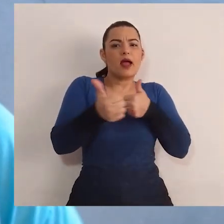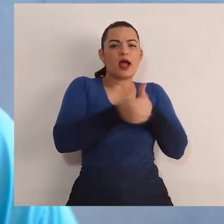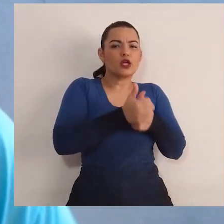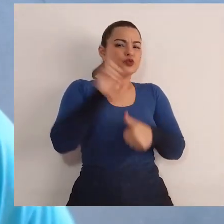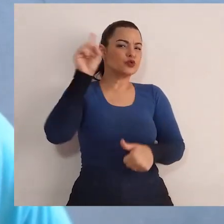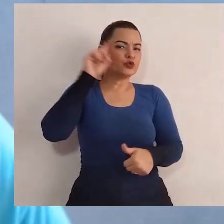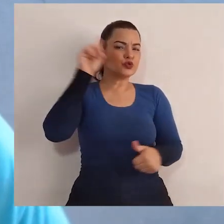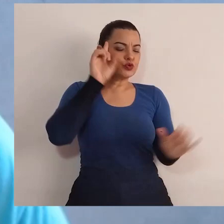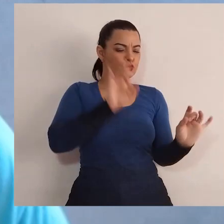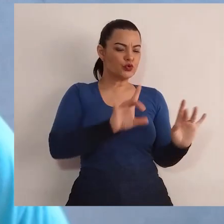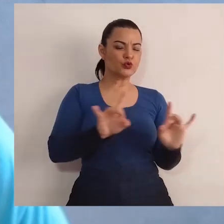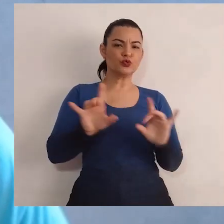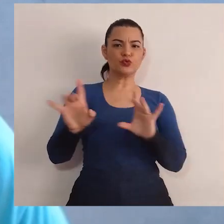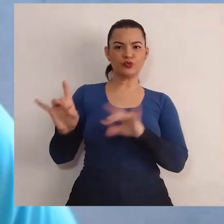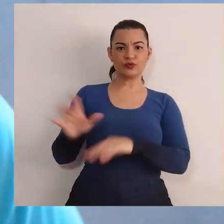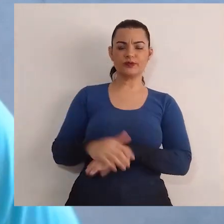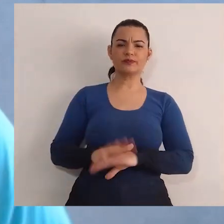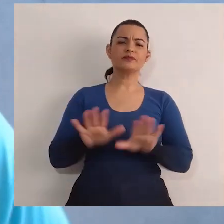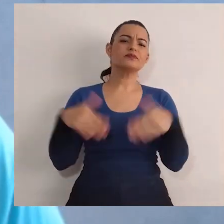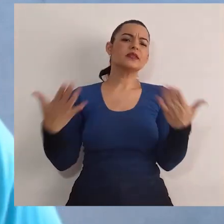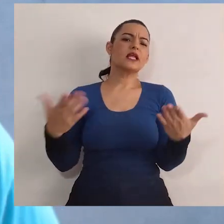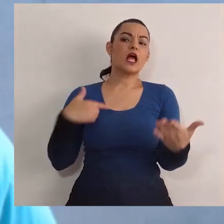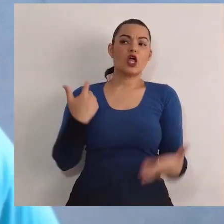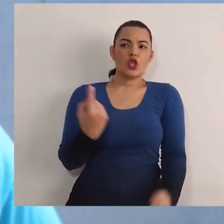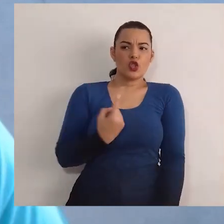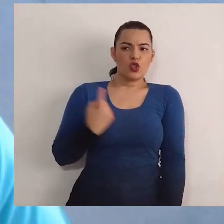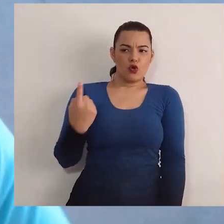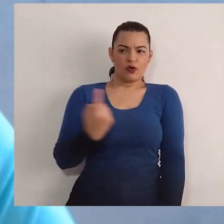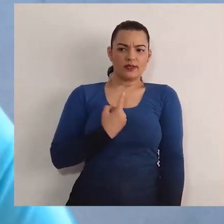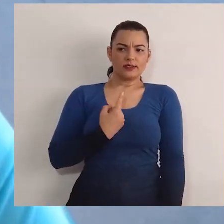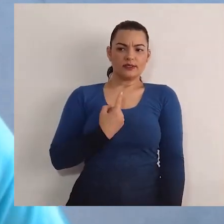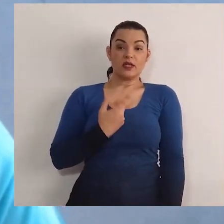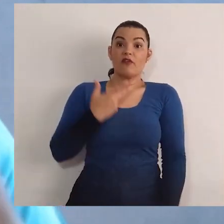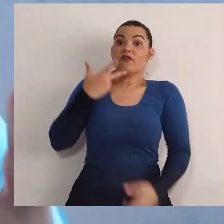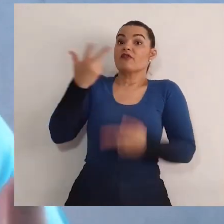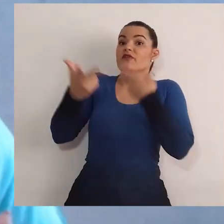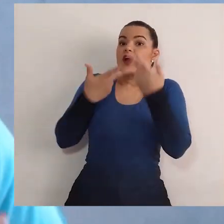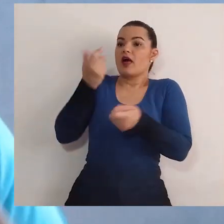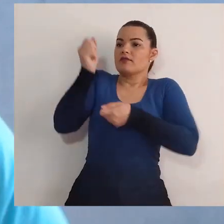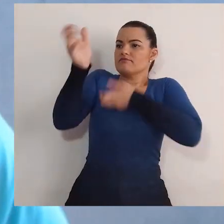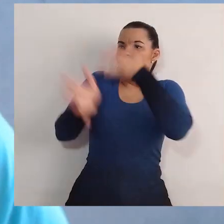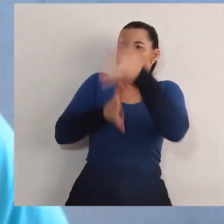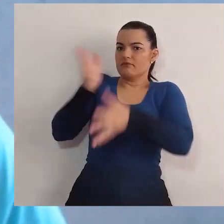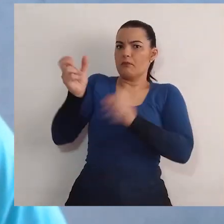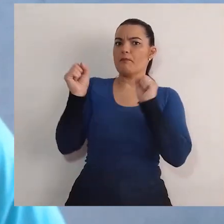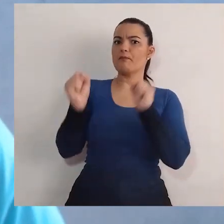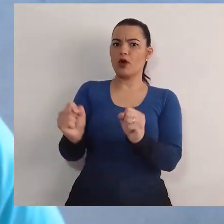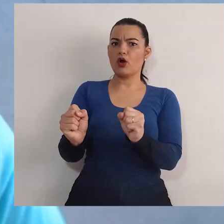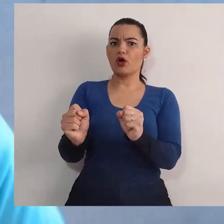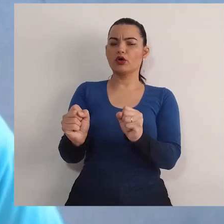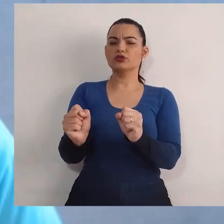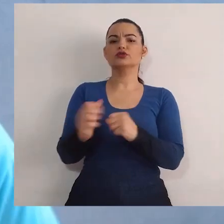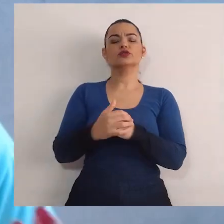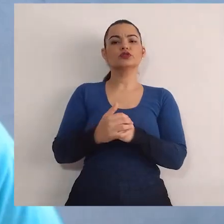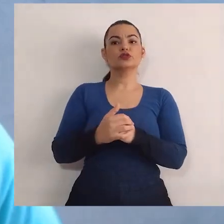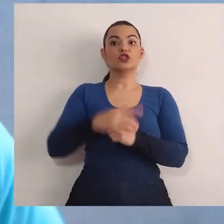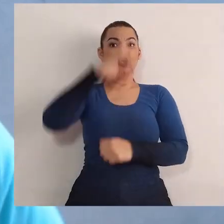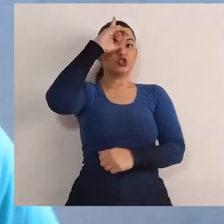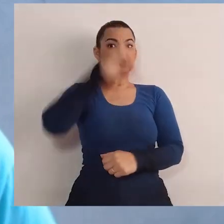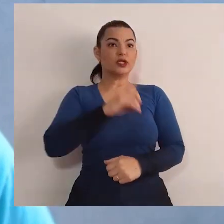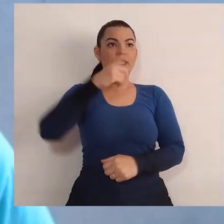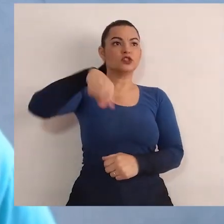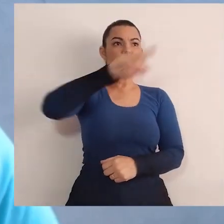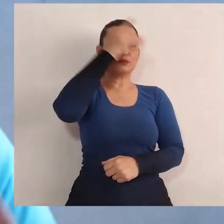próxima aí do nosso dia a dia. Será que nós temos o poder de falar? Nós temos o direito de